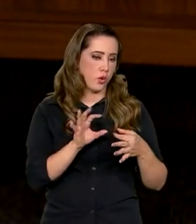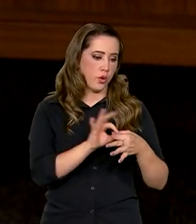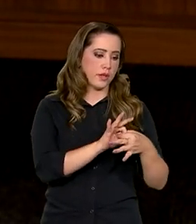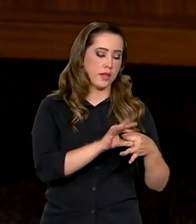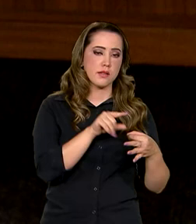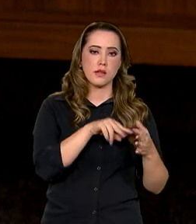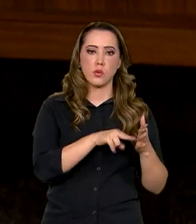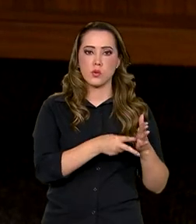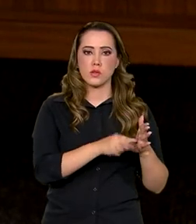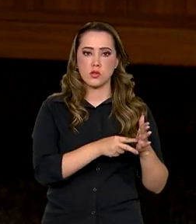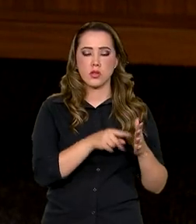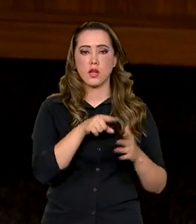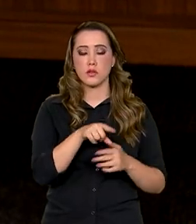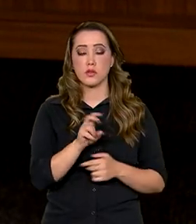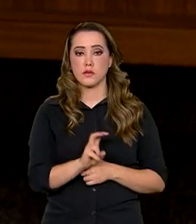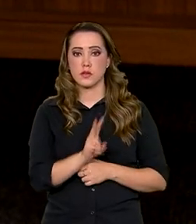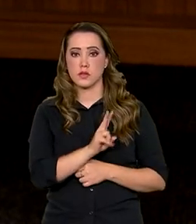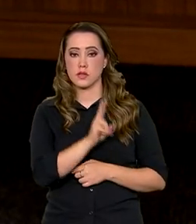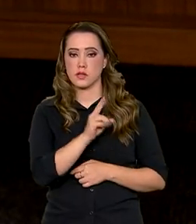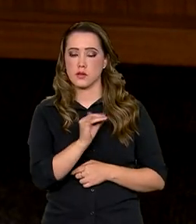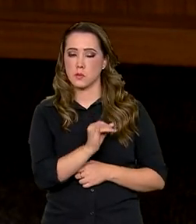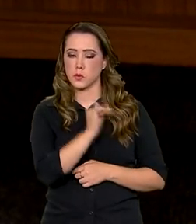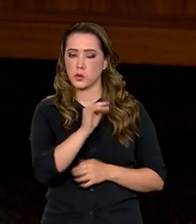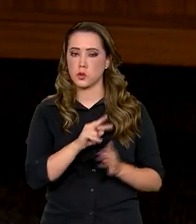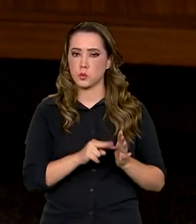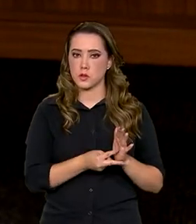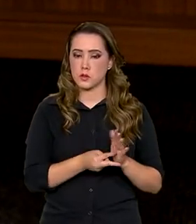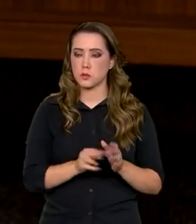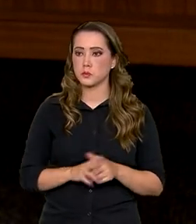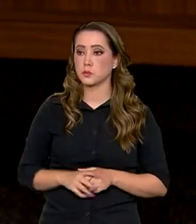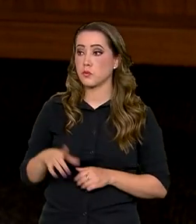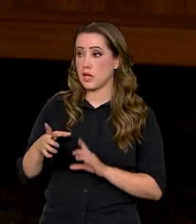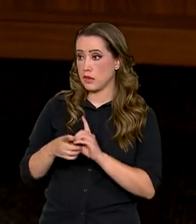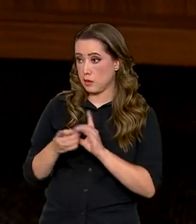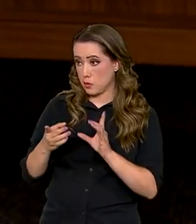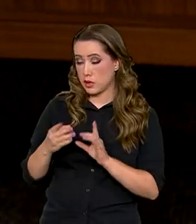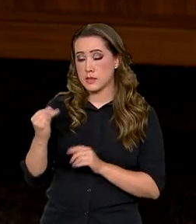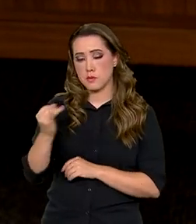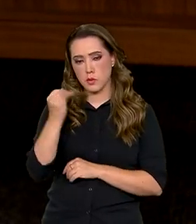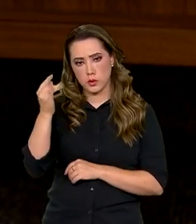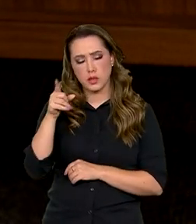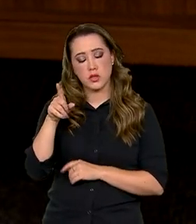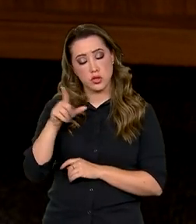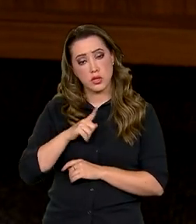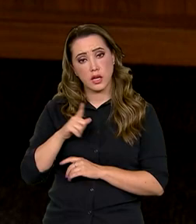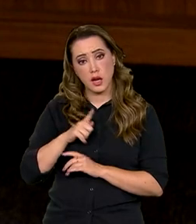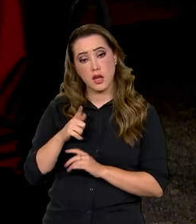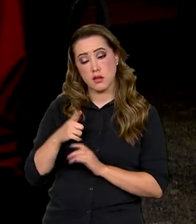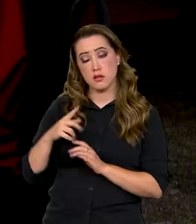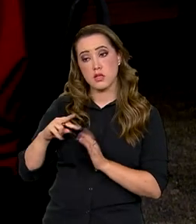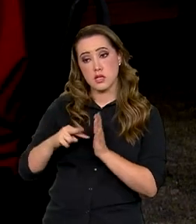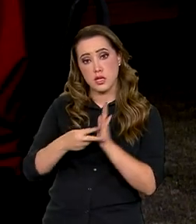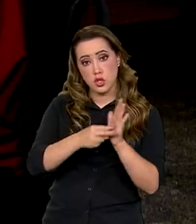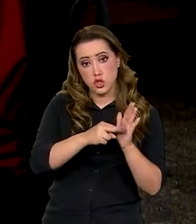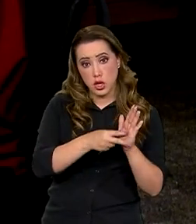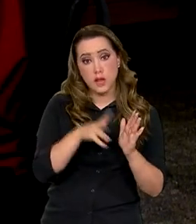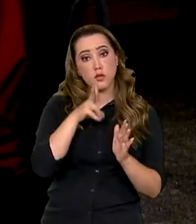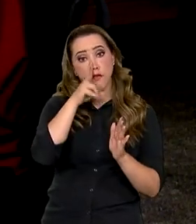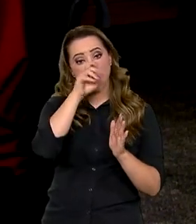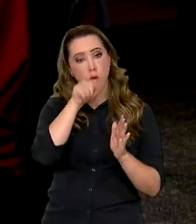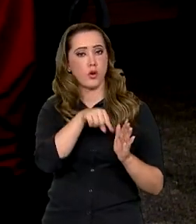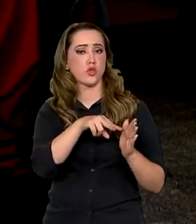para valorizar os sindicatos. A democracia verdadeira tem sindicatos representativos. Os sindicatos representam